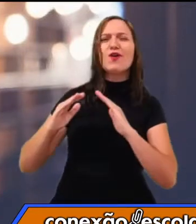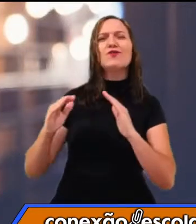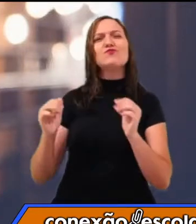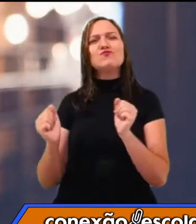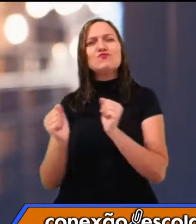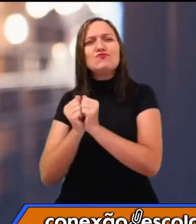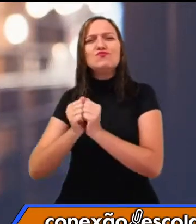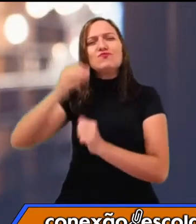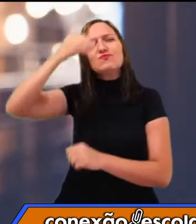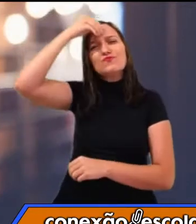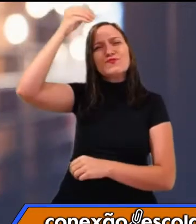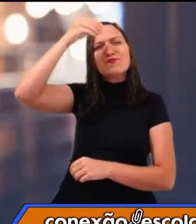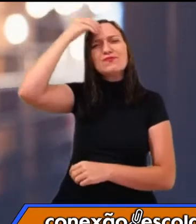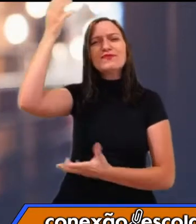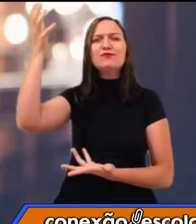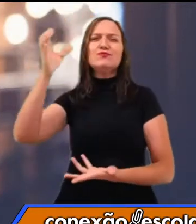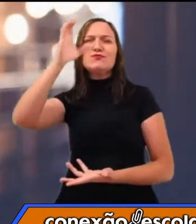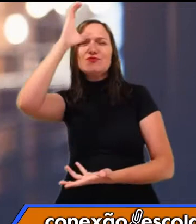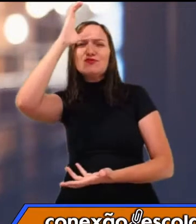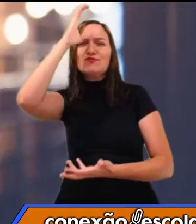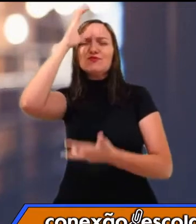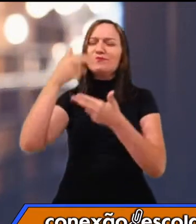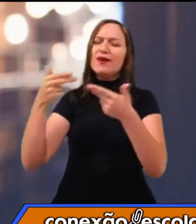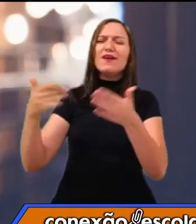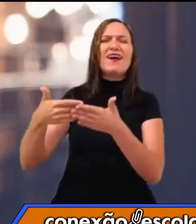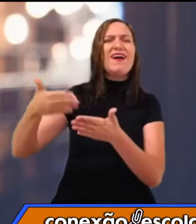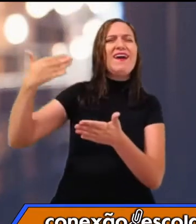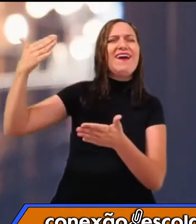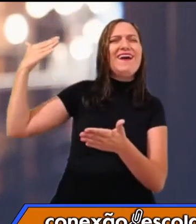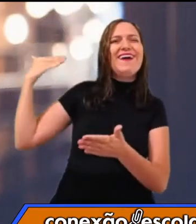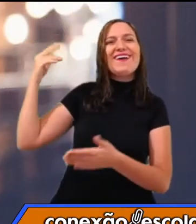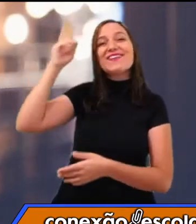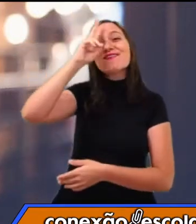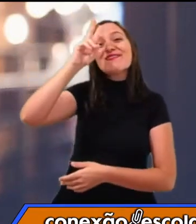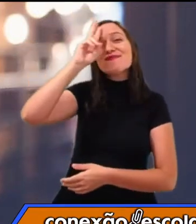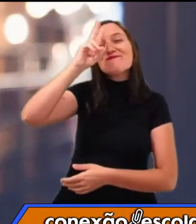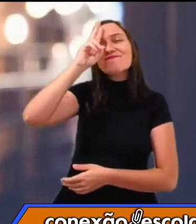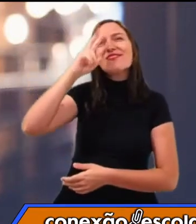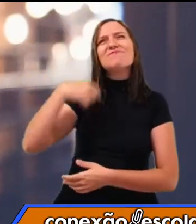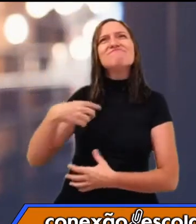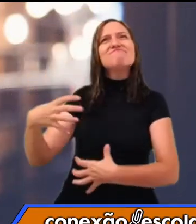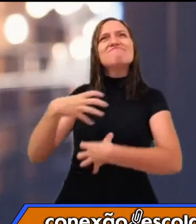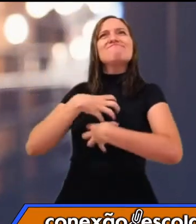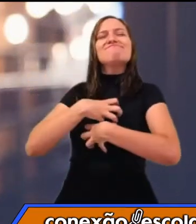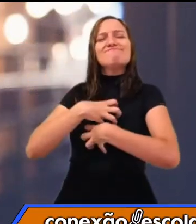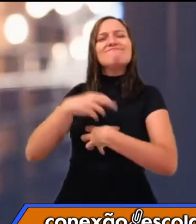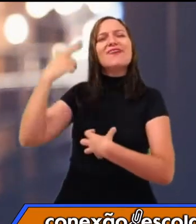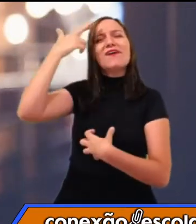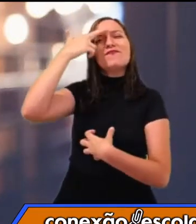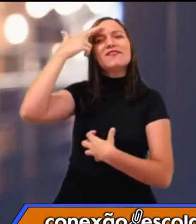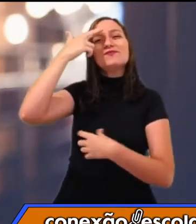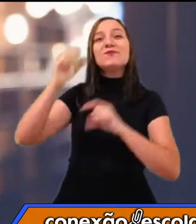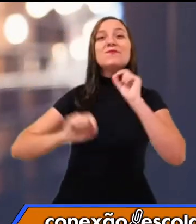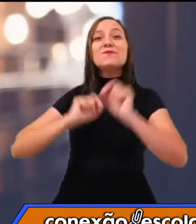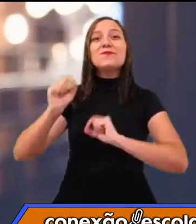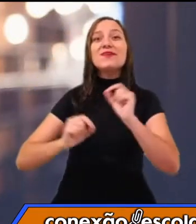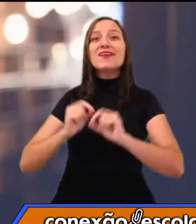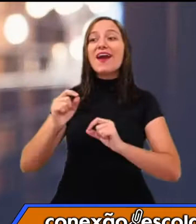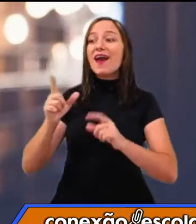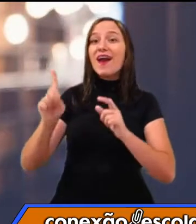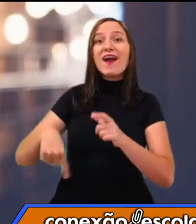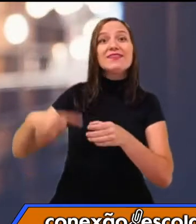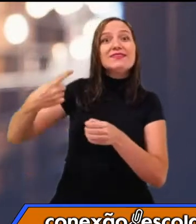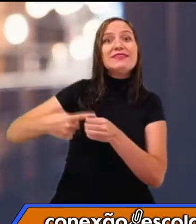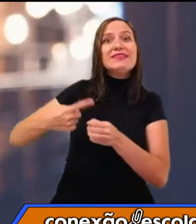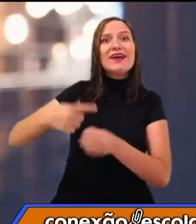sobrinhos, meus tios, né? E junto com essas lembranças vem a lembrança da minha terra natal,